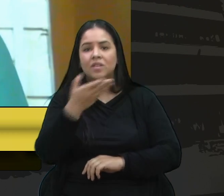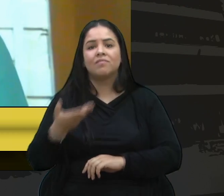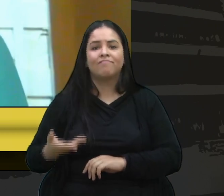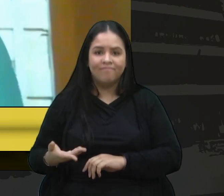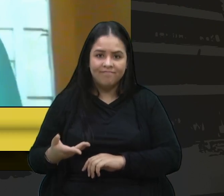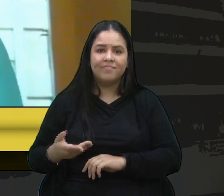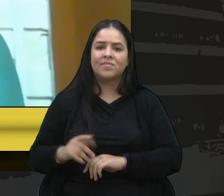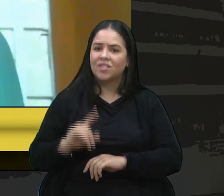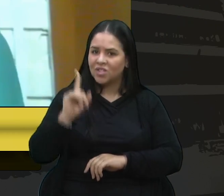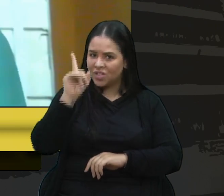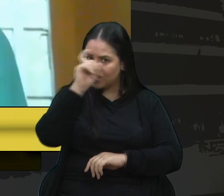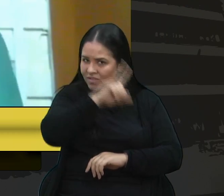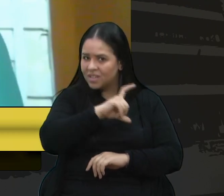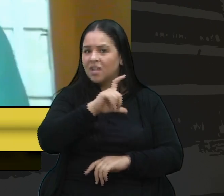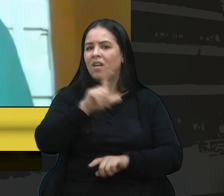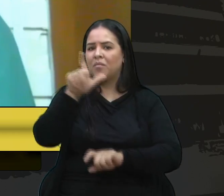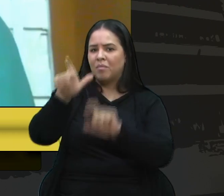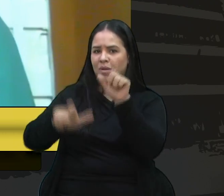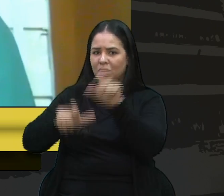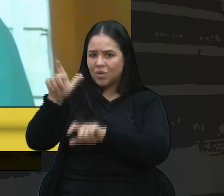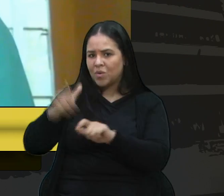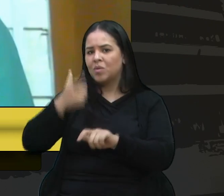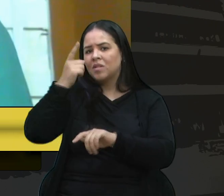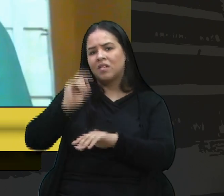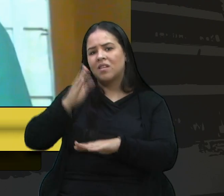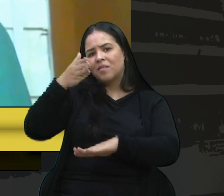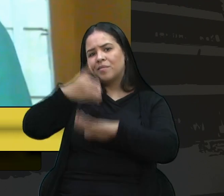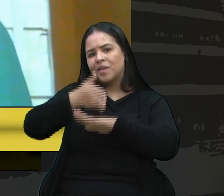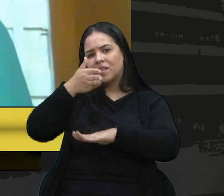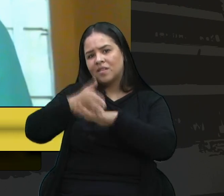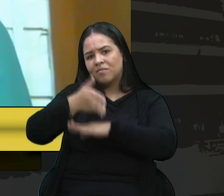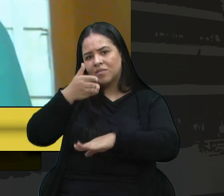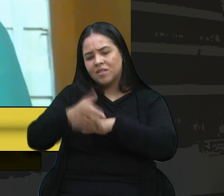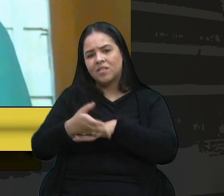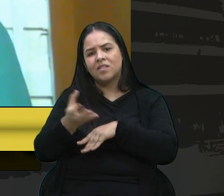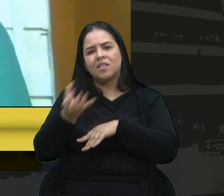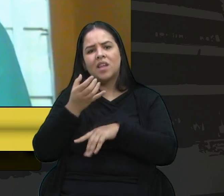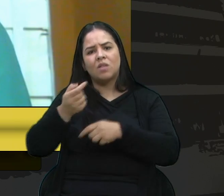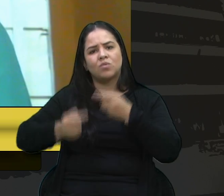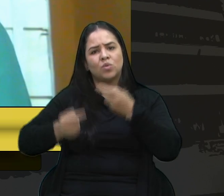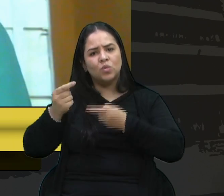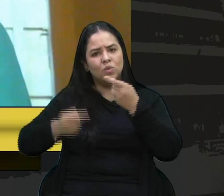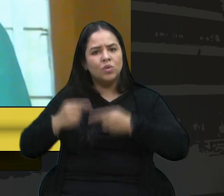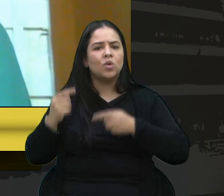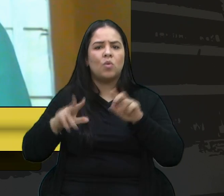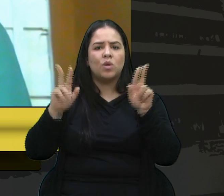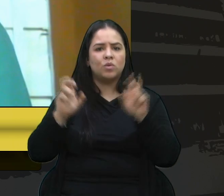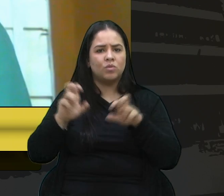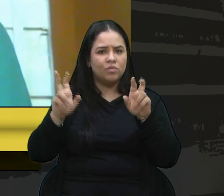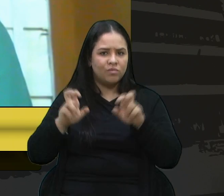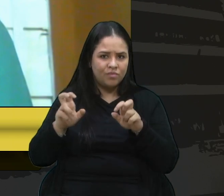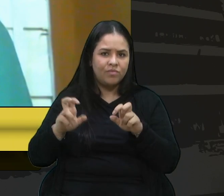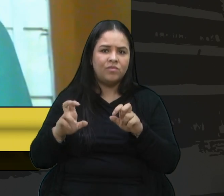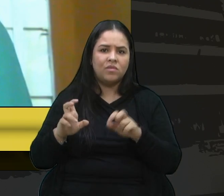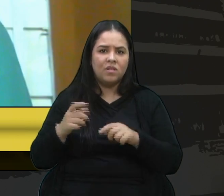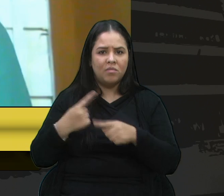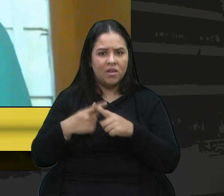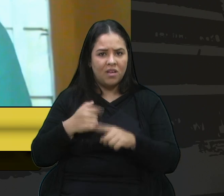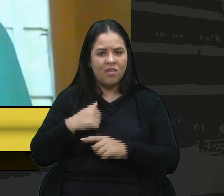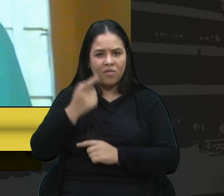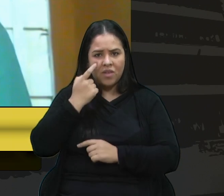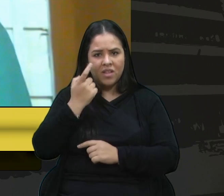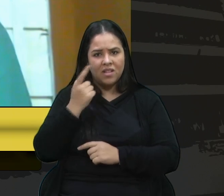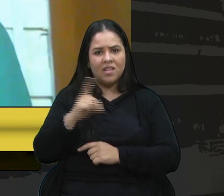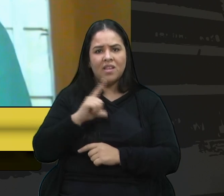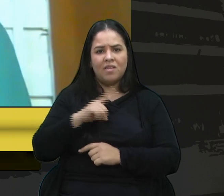para as pessoas realmente que querem discutir o tema. Eu vejo que tem vários presidentes de